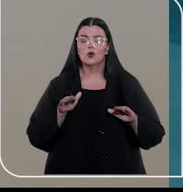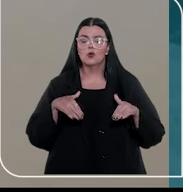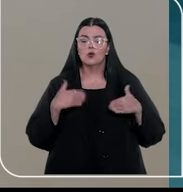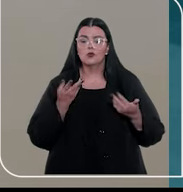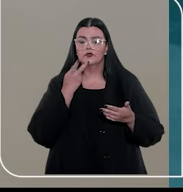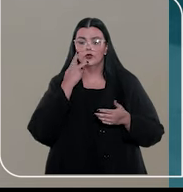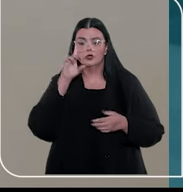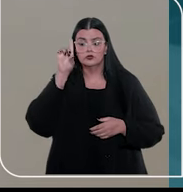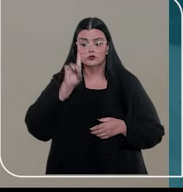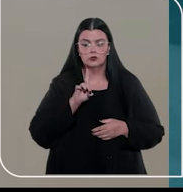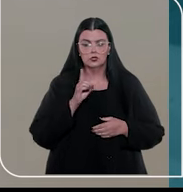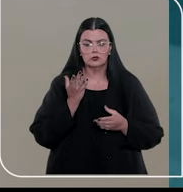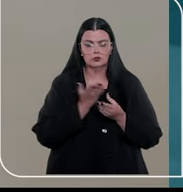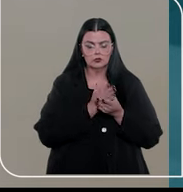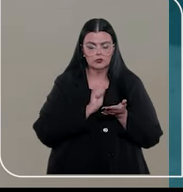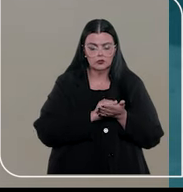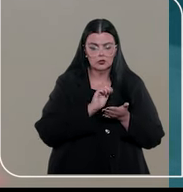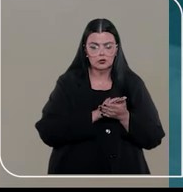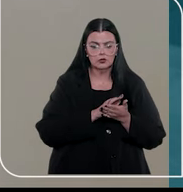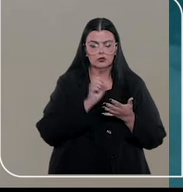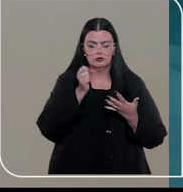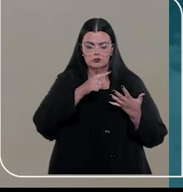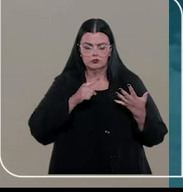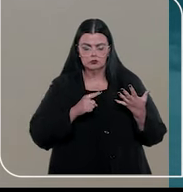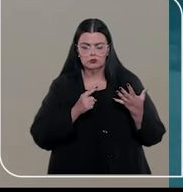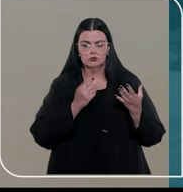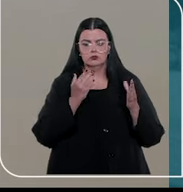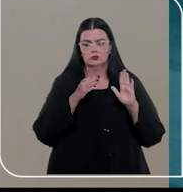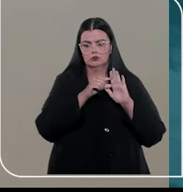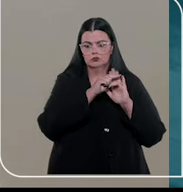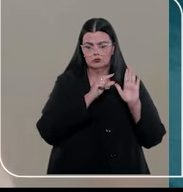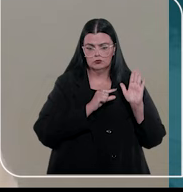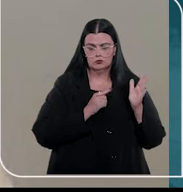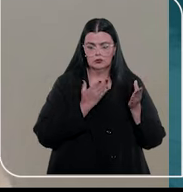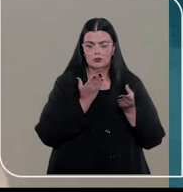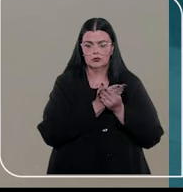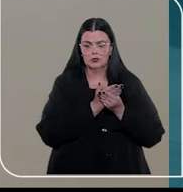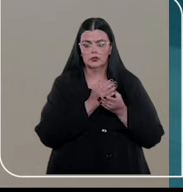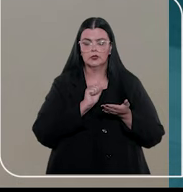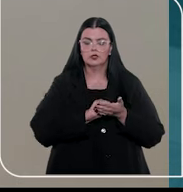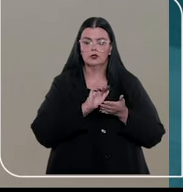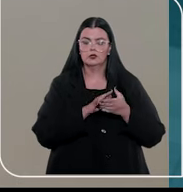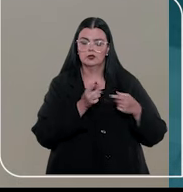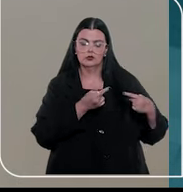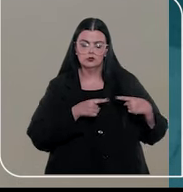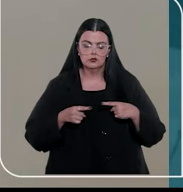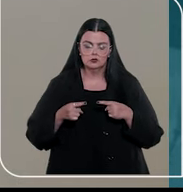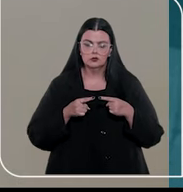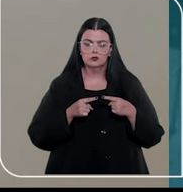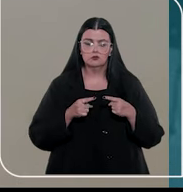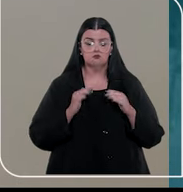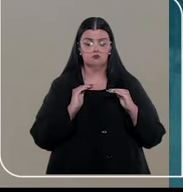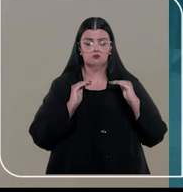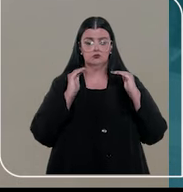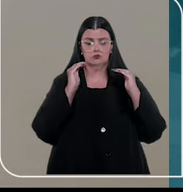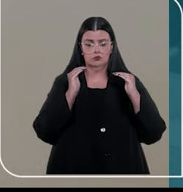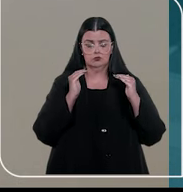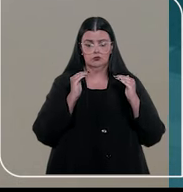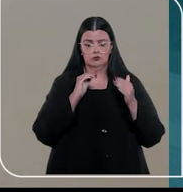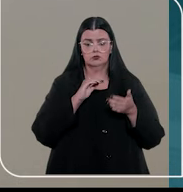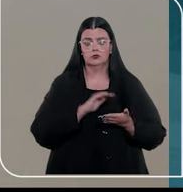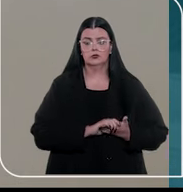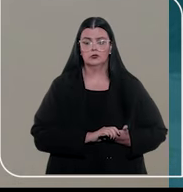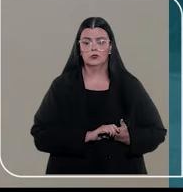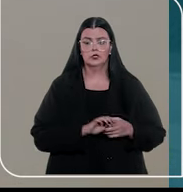fala de direito processual, você está discutindo atos do processo. Então, eu estou discutindo uma questão de competência, eu estou